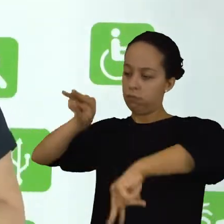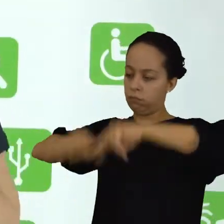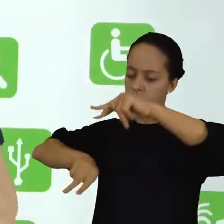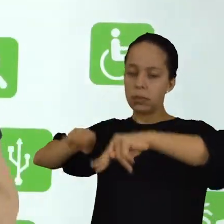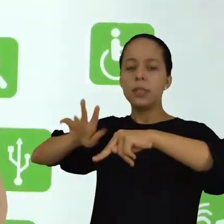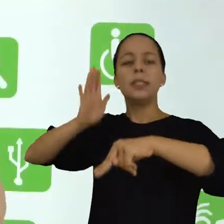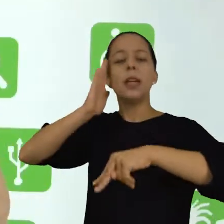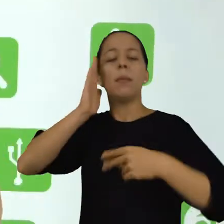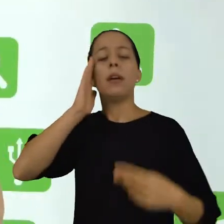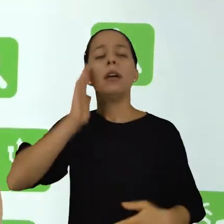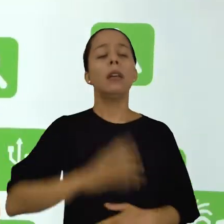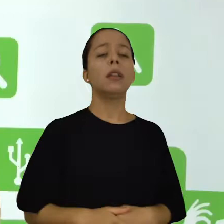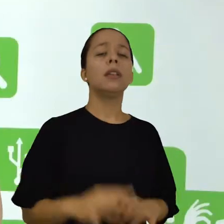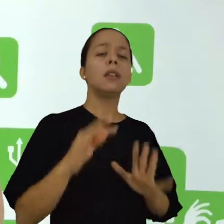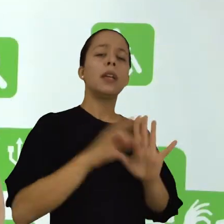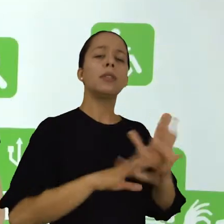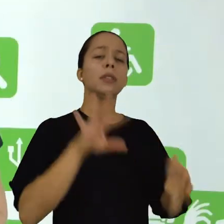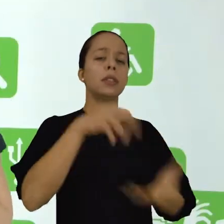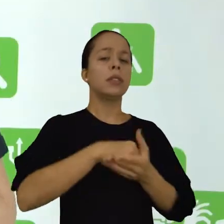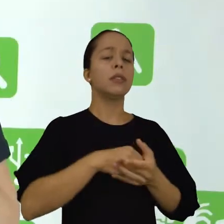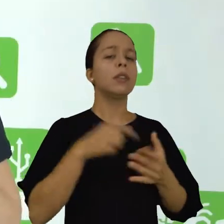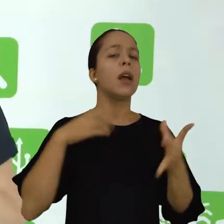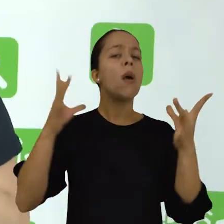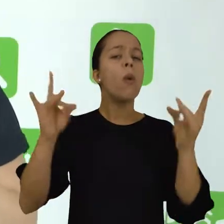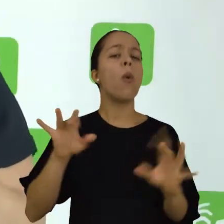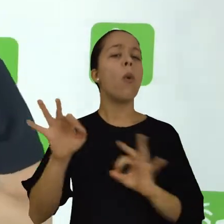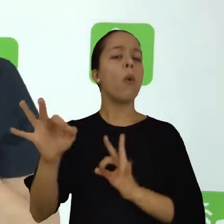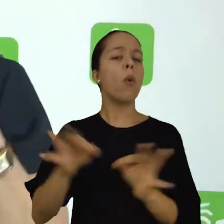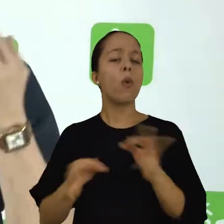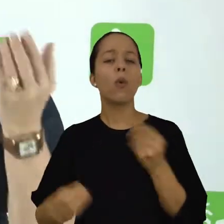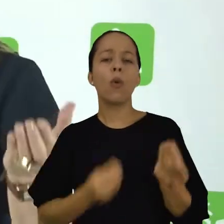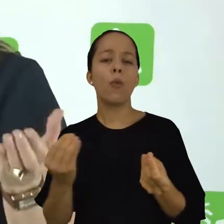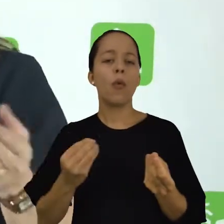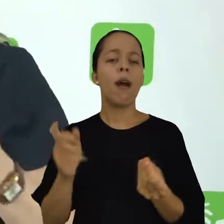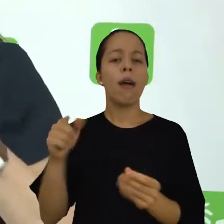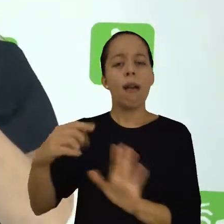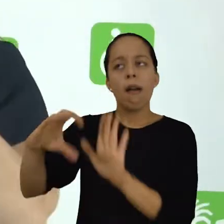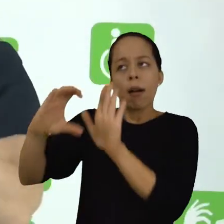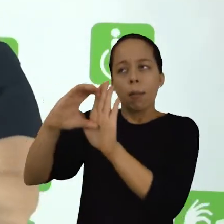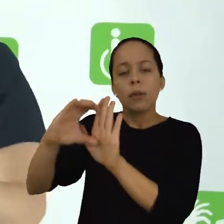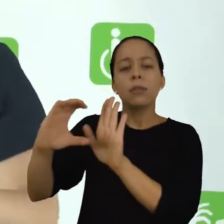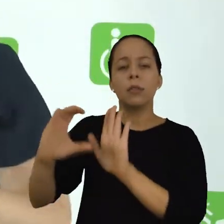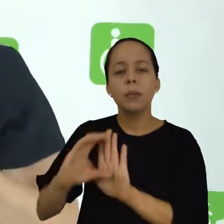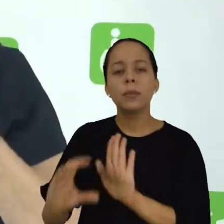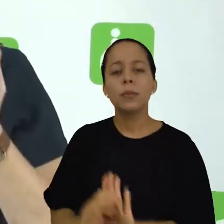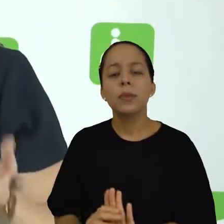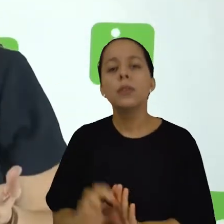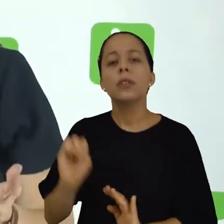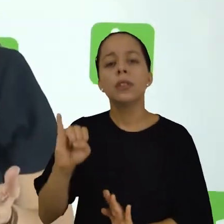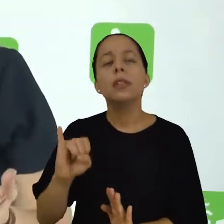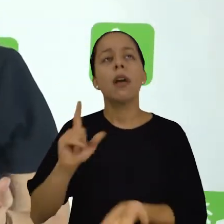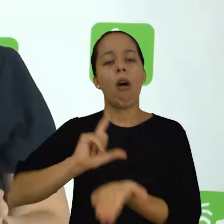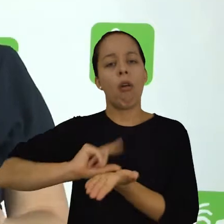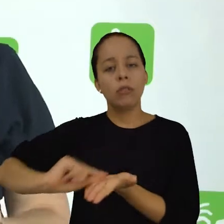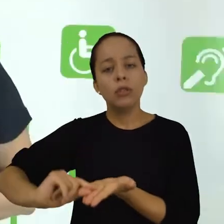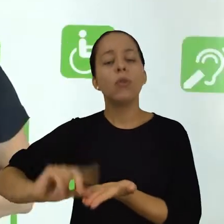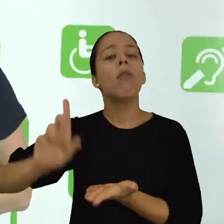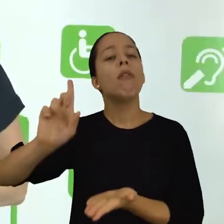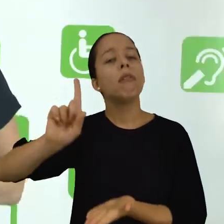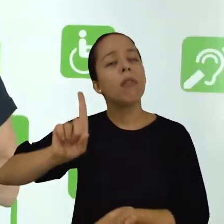diga como o texto foi organizado. Se é um texto, capítulo de um livro, se é um artigo, se é uma monografia.